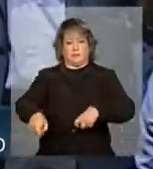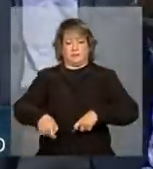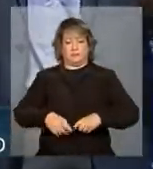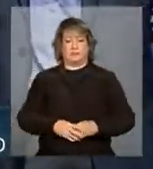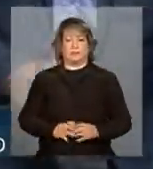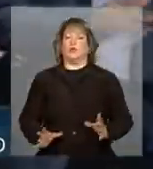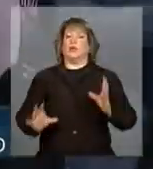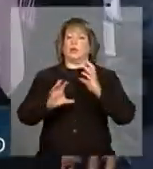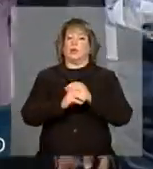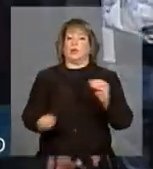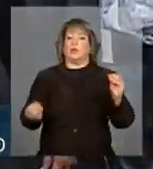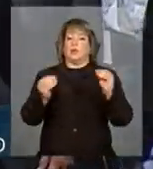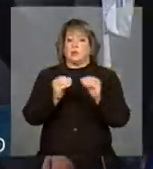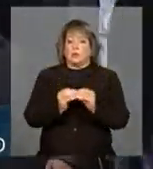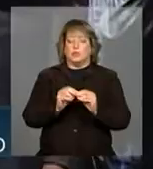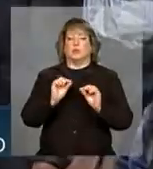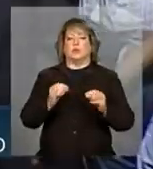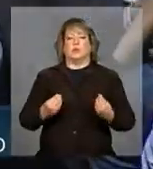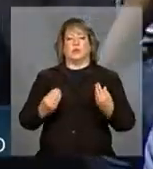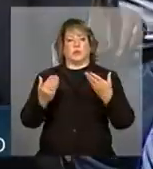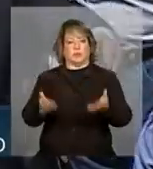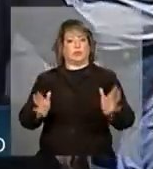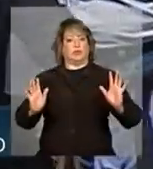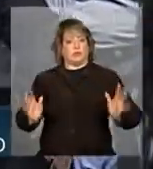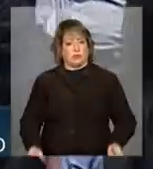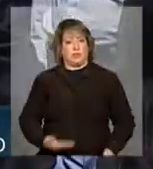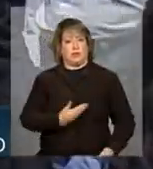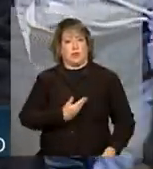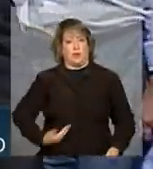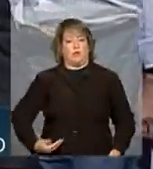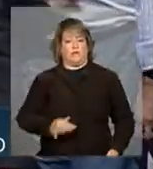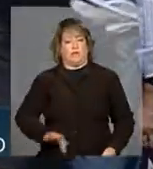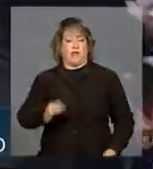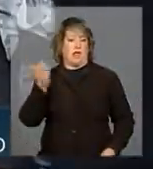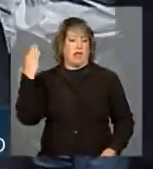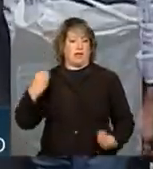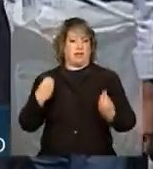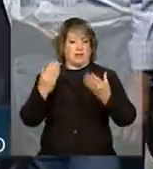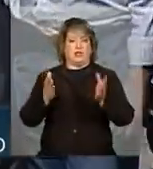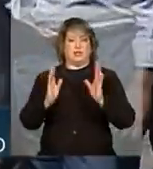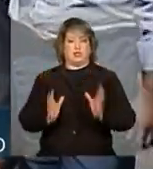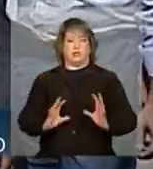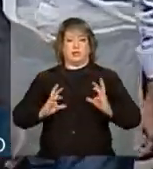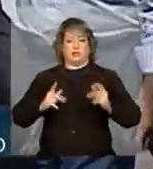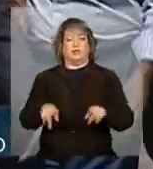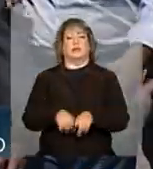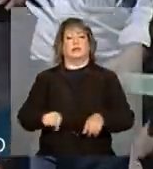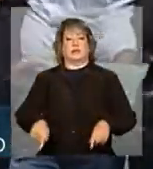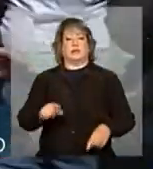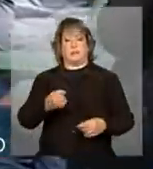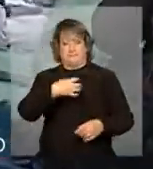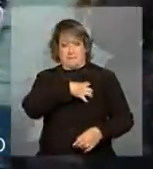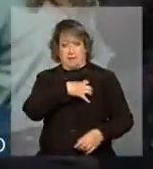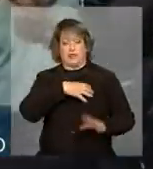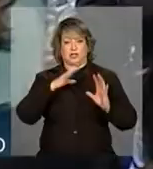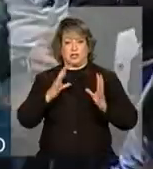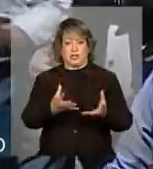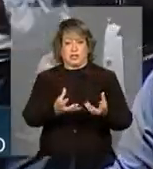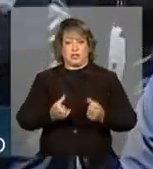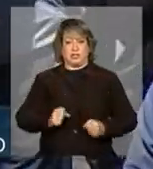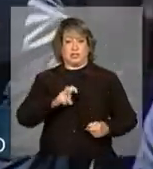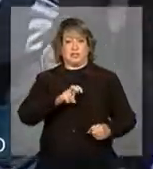Somadas às doações de equipamentos já realizadas anteriormente, os municípios da Bahia já receberam 534